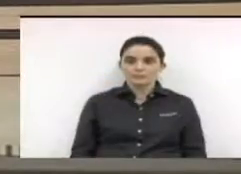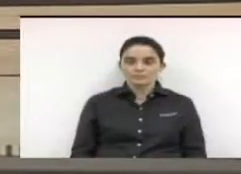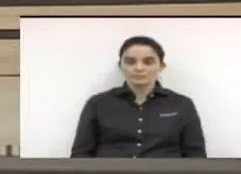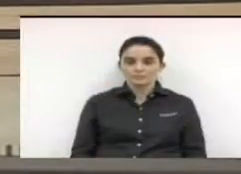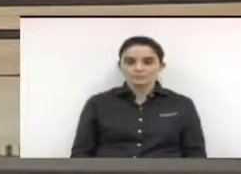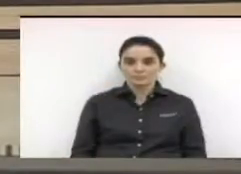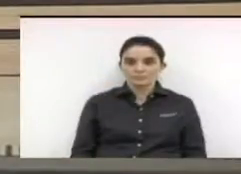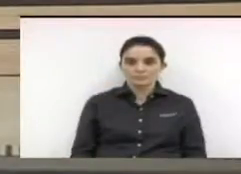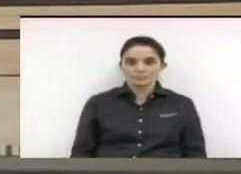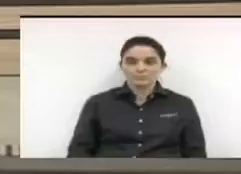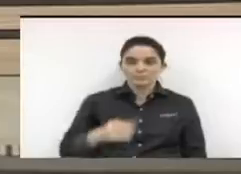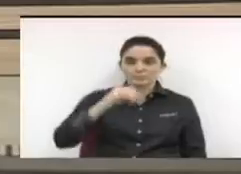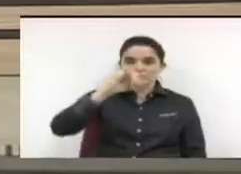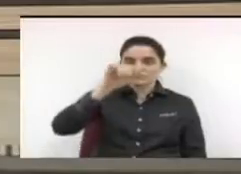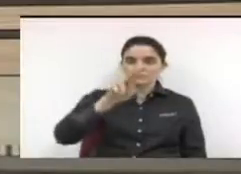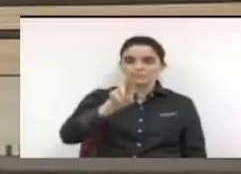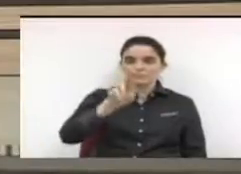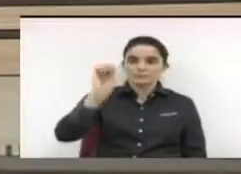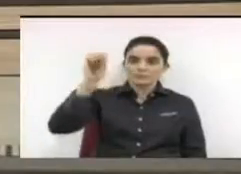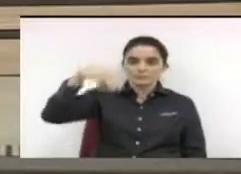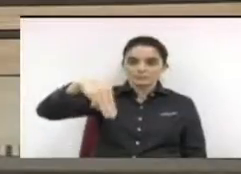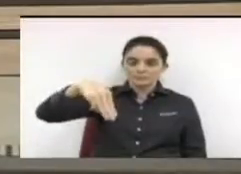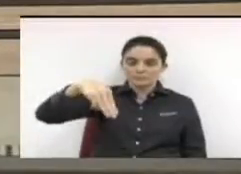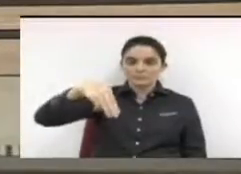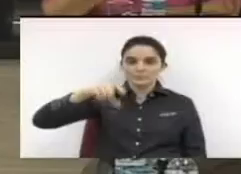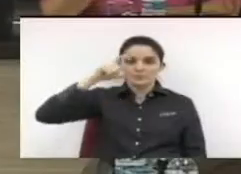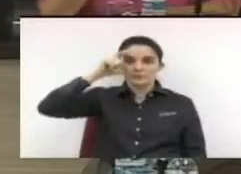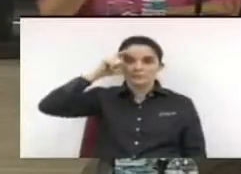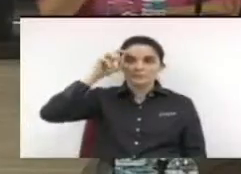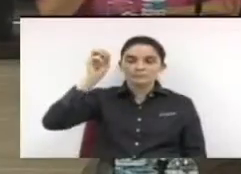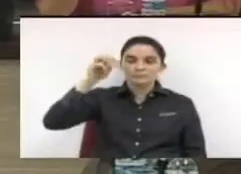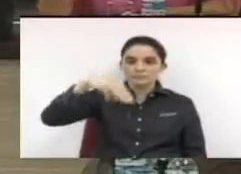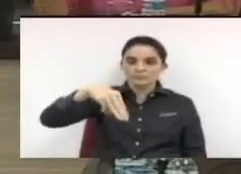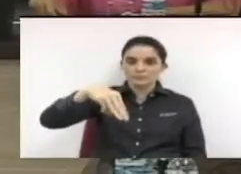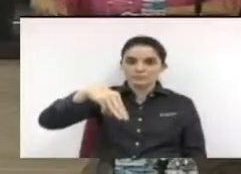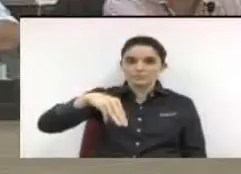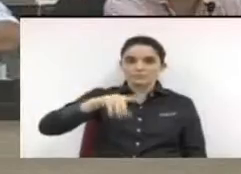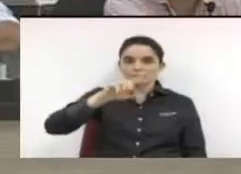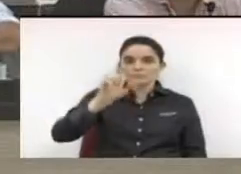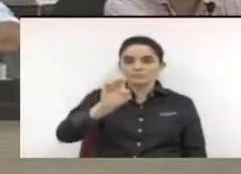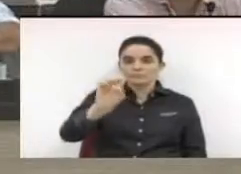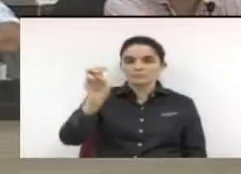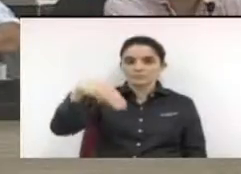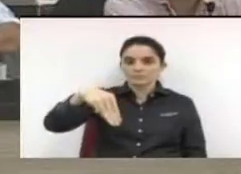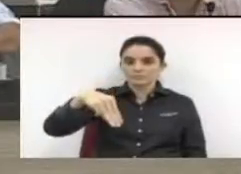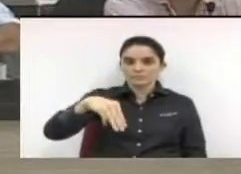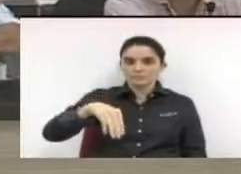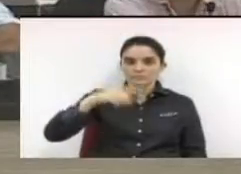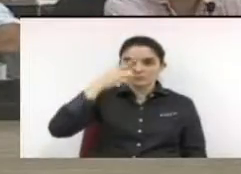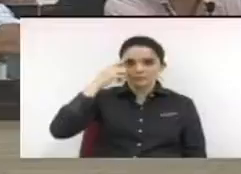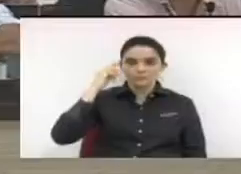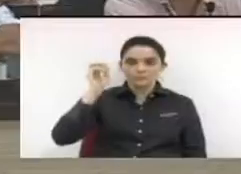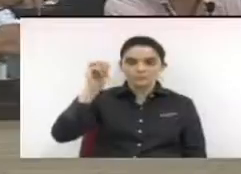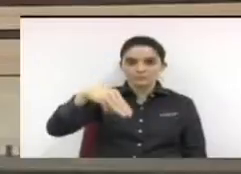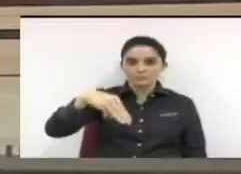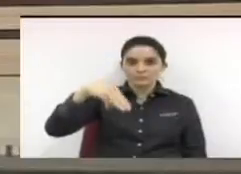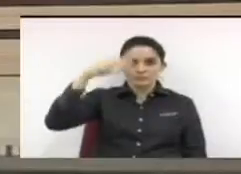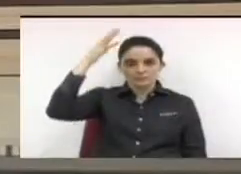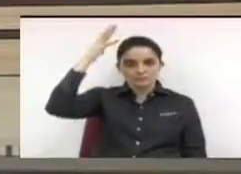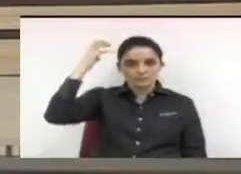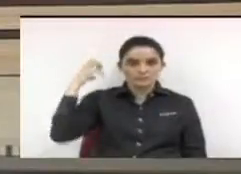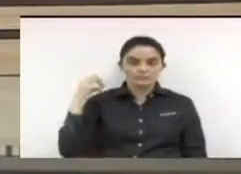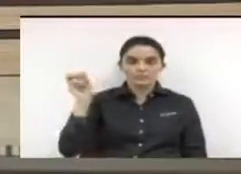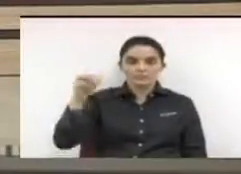José Eduardo Monteiro Júnior? Sim. José Farid Zayne? Sim. Zé Damix? Sim. Doutor Júlio? Sim. Lubogo?